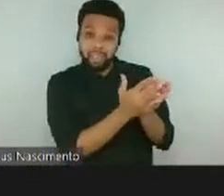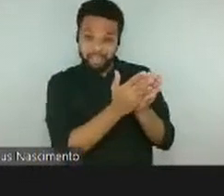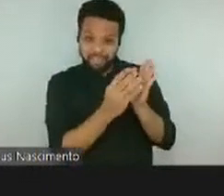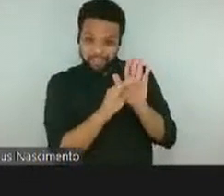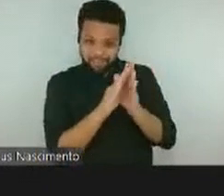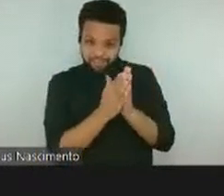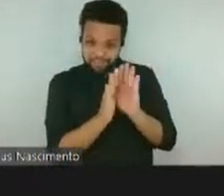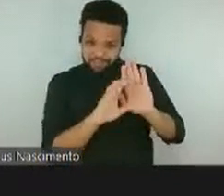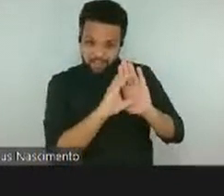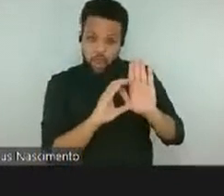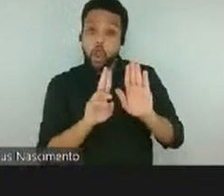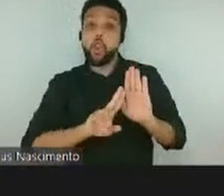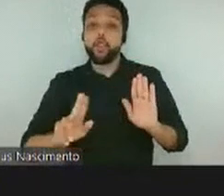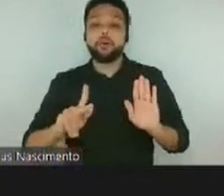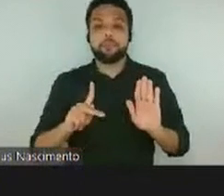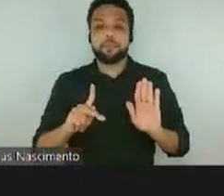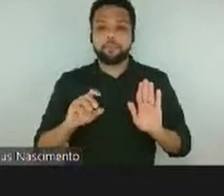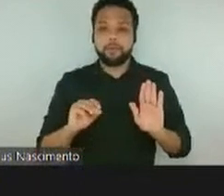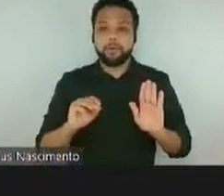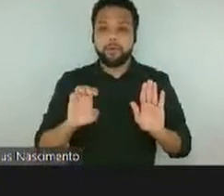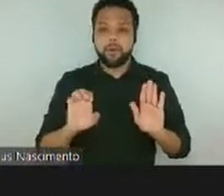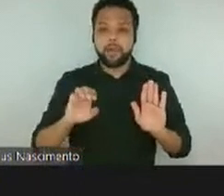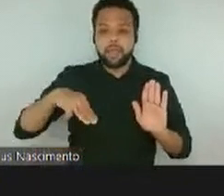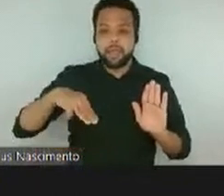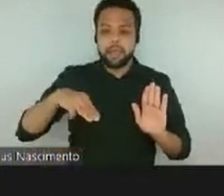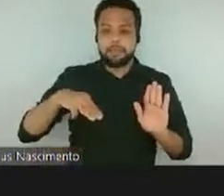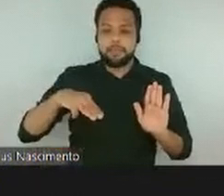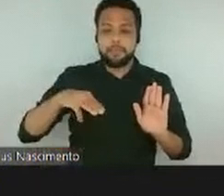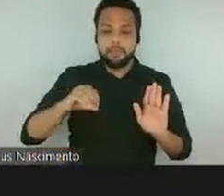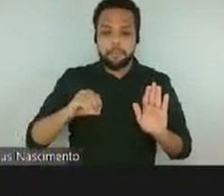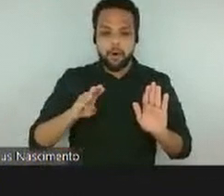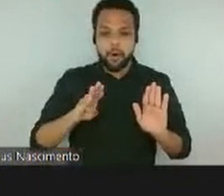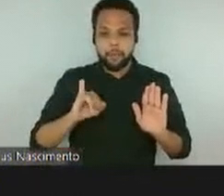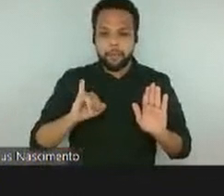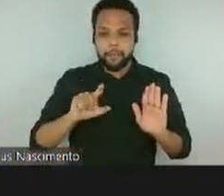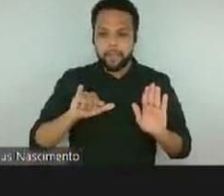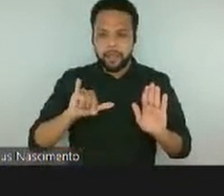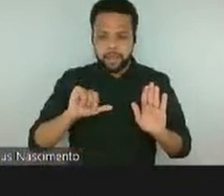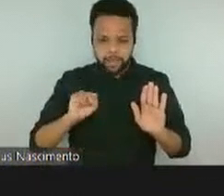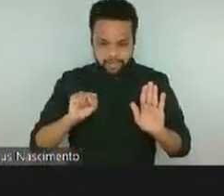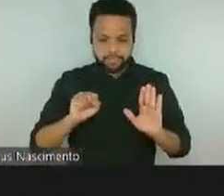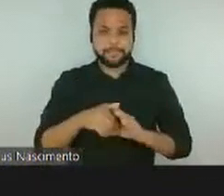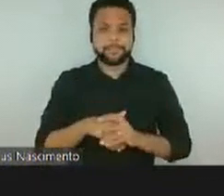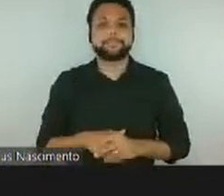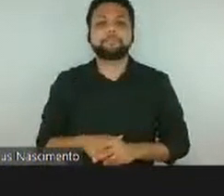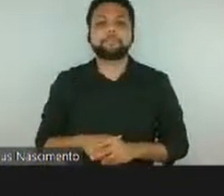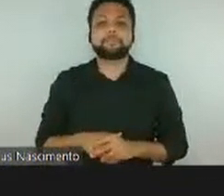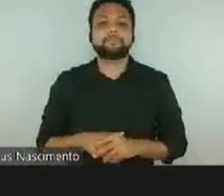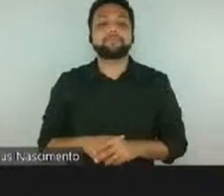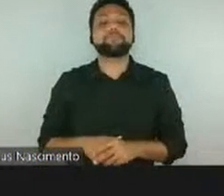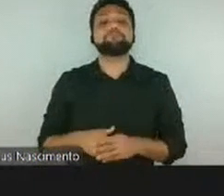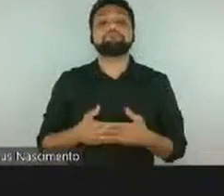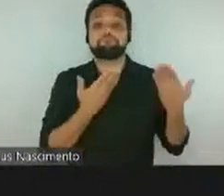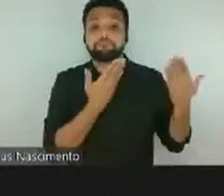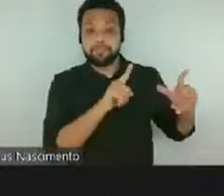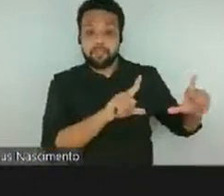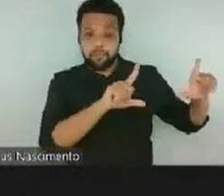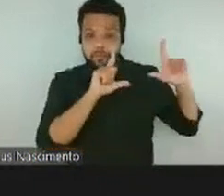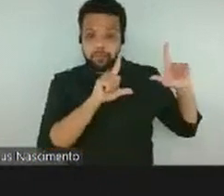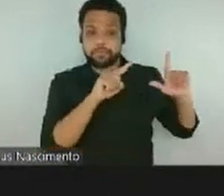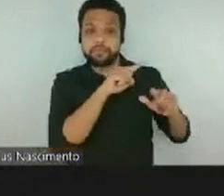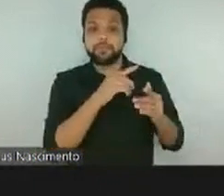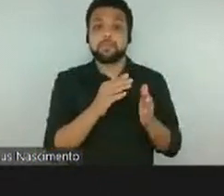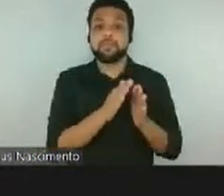Atualmente, a gente tem em exposição, na Era dos Artistas, com a curadoria da Katia Canton, o livro